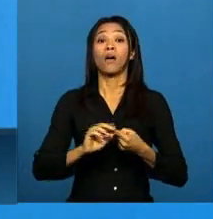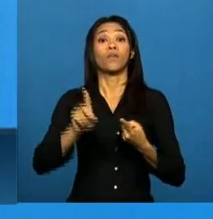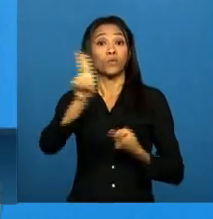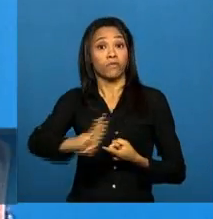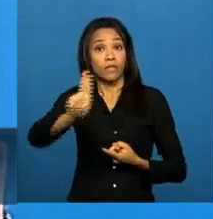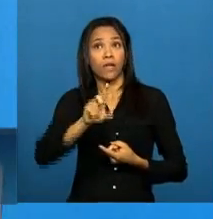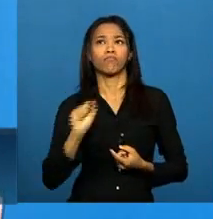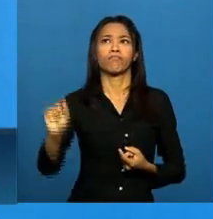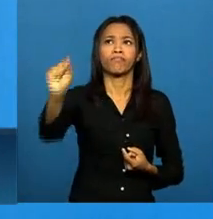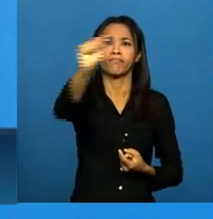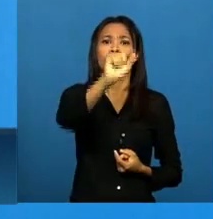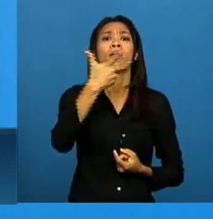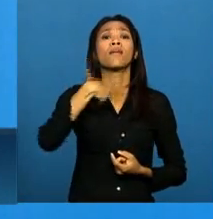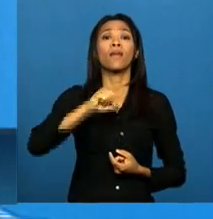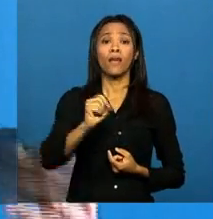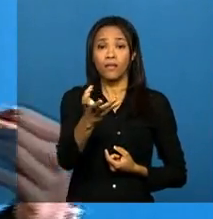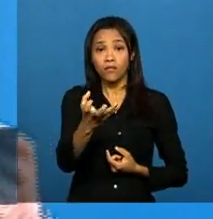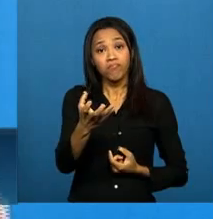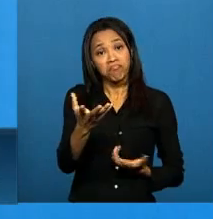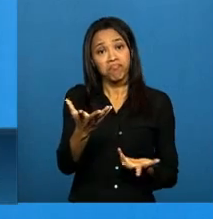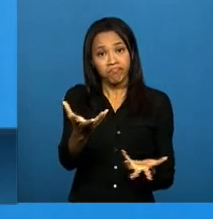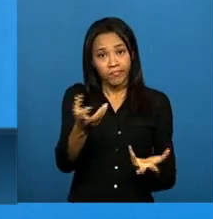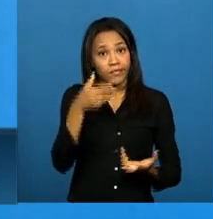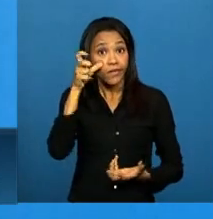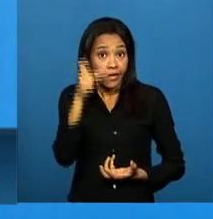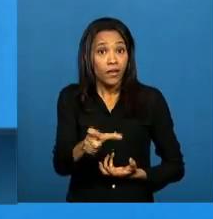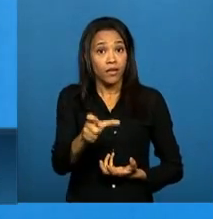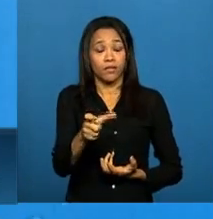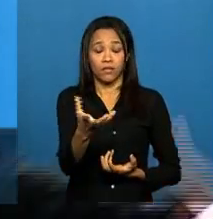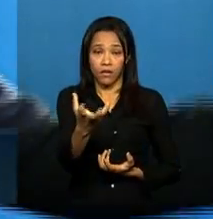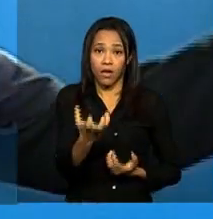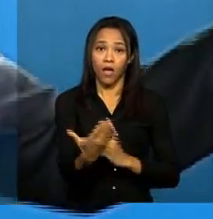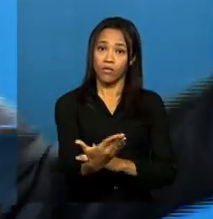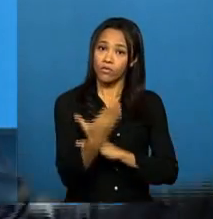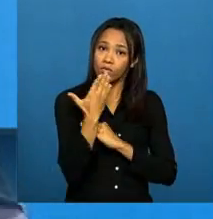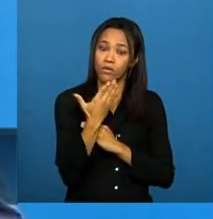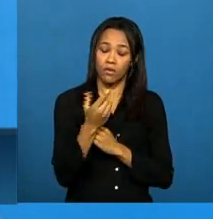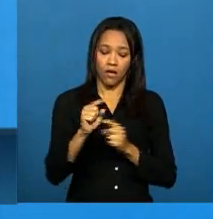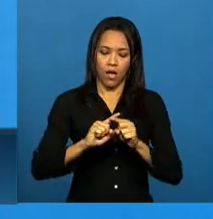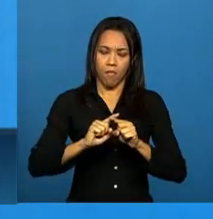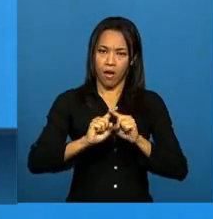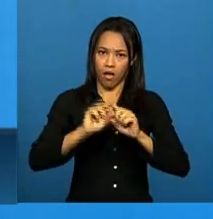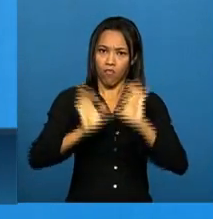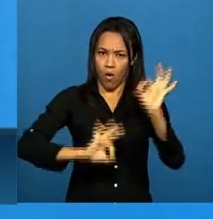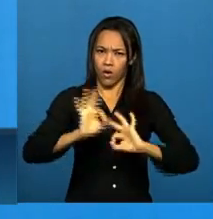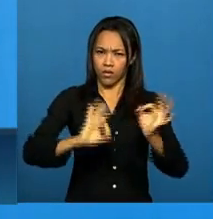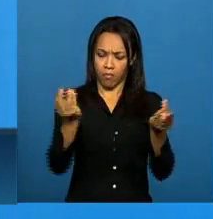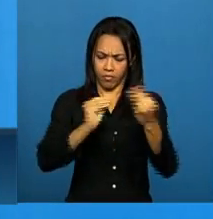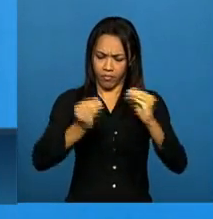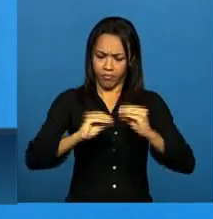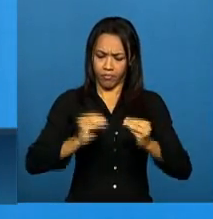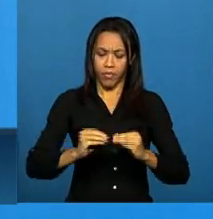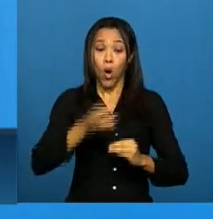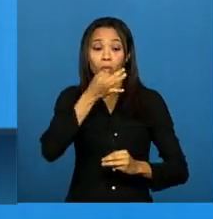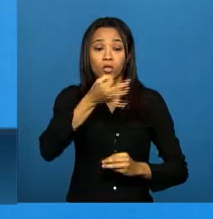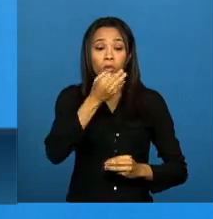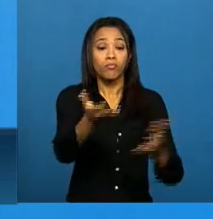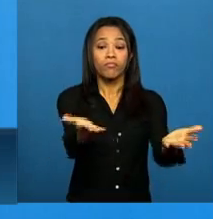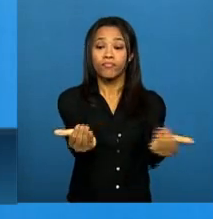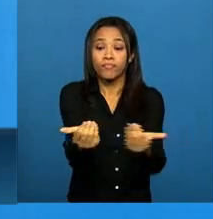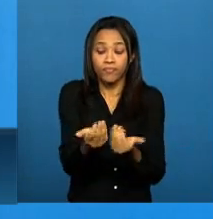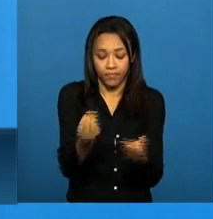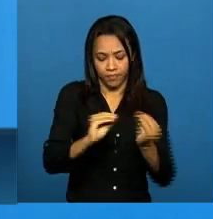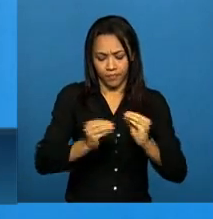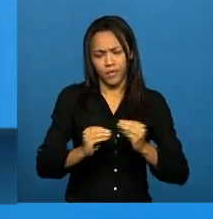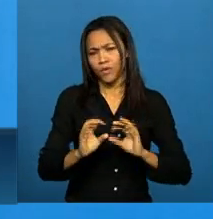tiverem o interesse em contribuir com essa sistematização das contribuições recebidas pelos usuários, também